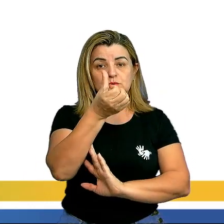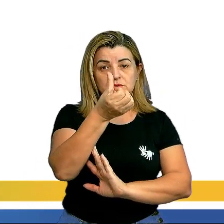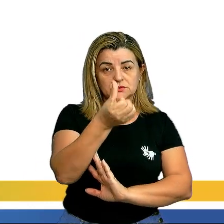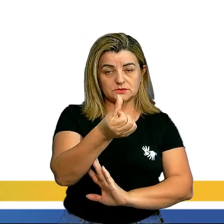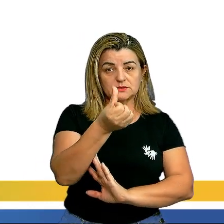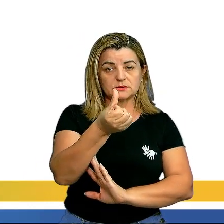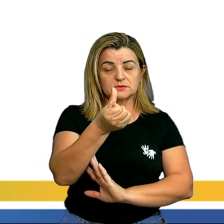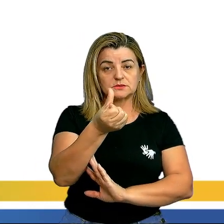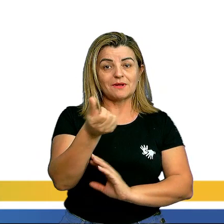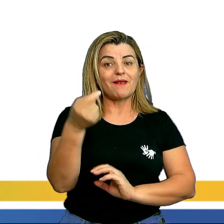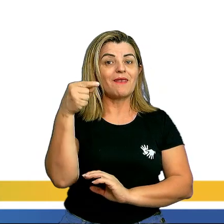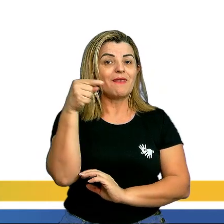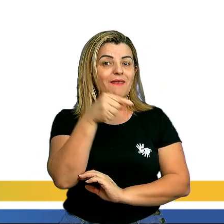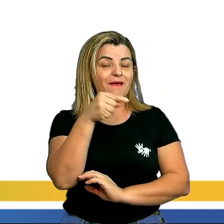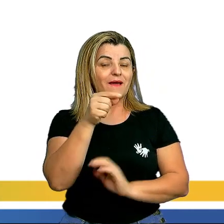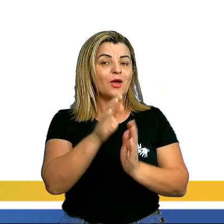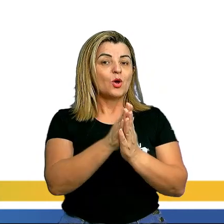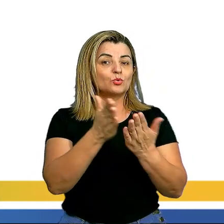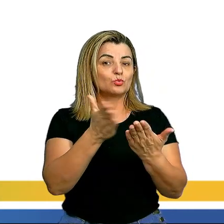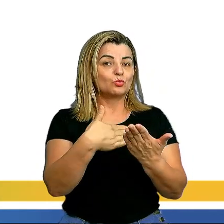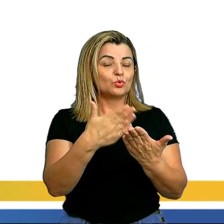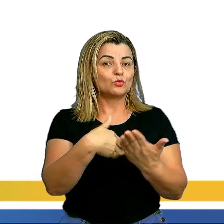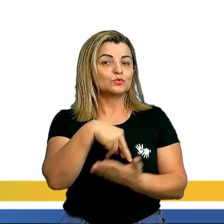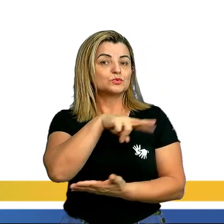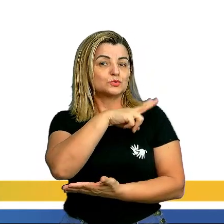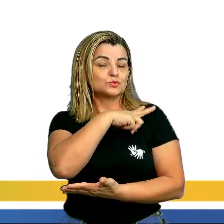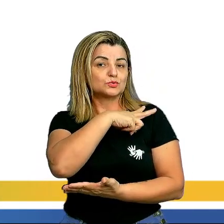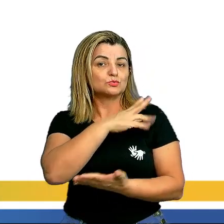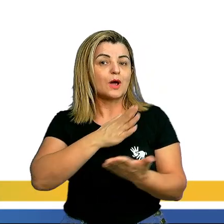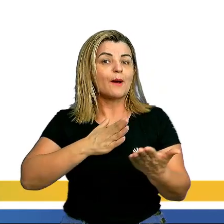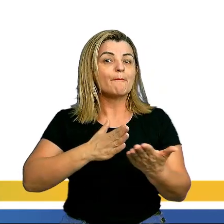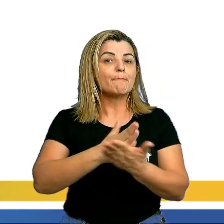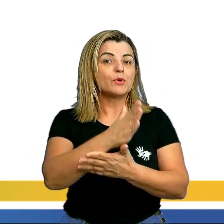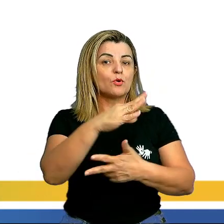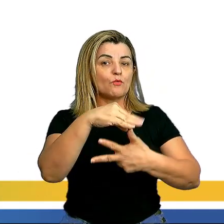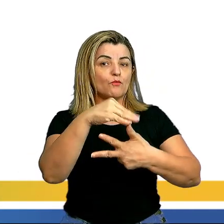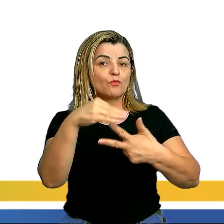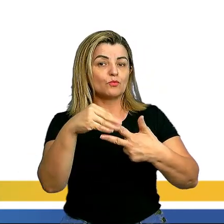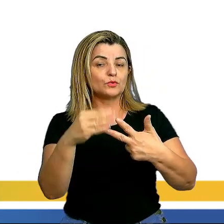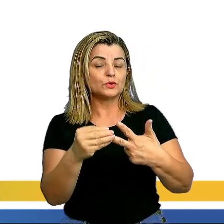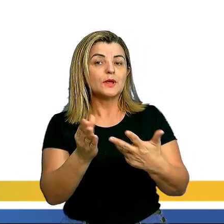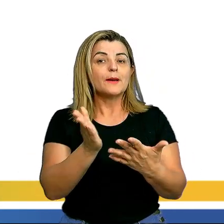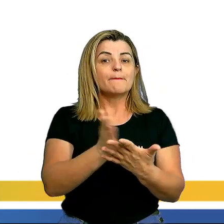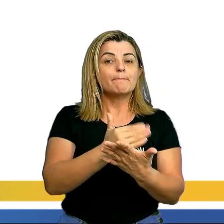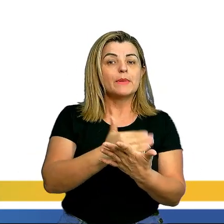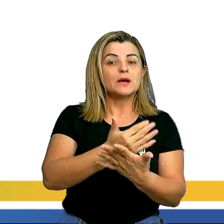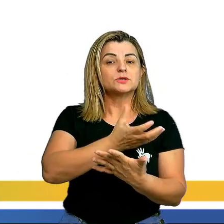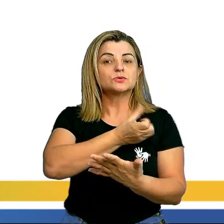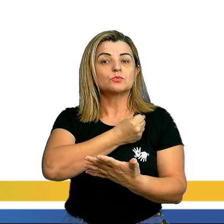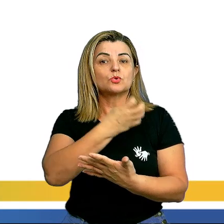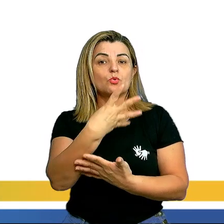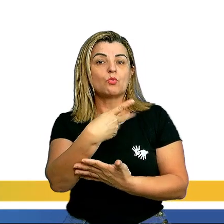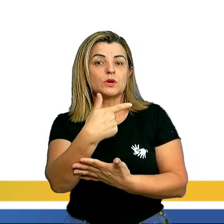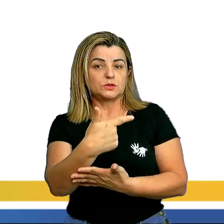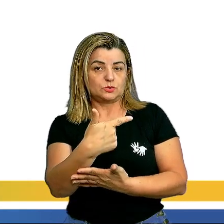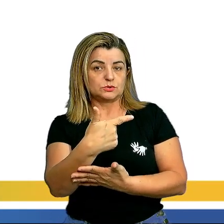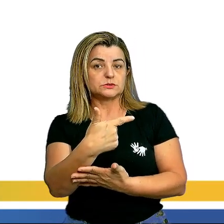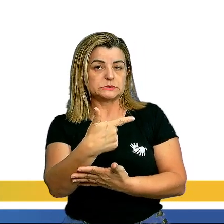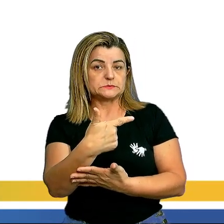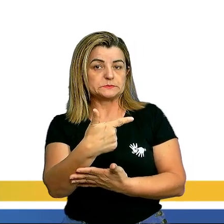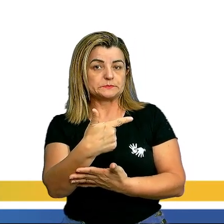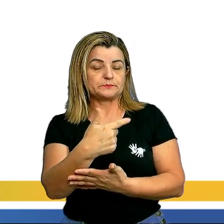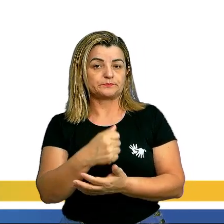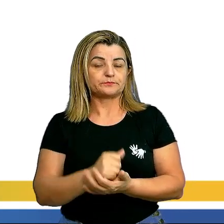Ela está no livro do segundo ano, a prova Enem, na página 42. Diz o seguinte.